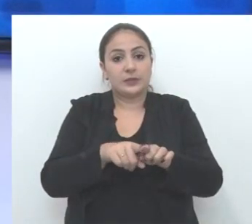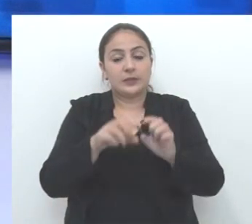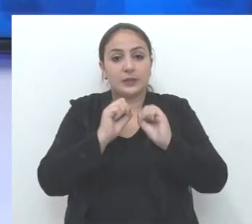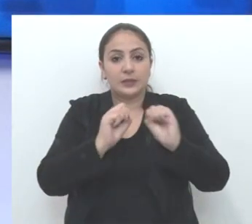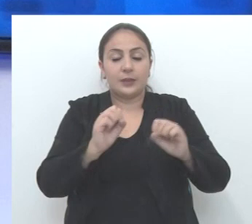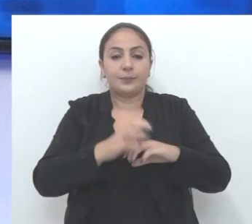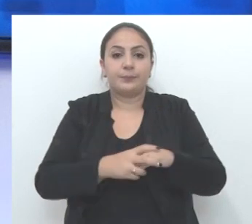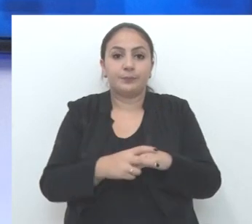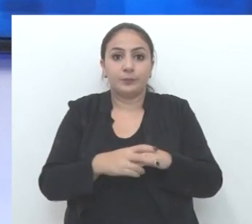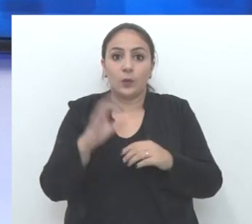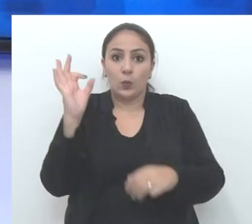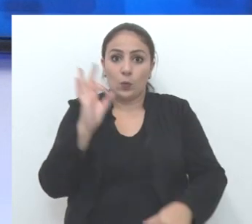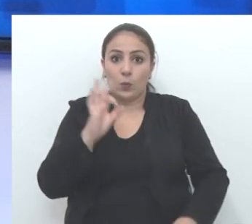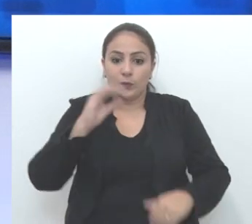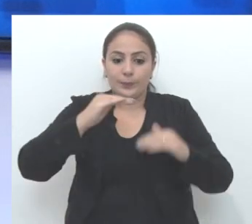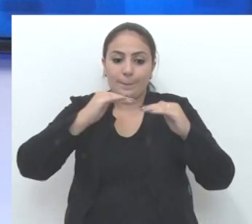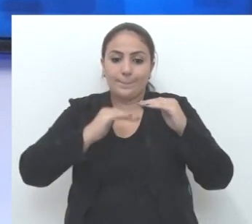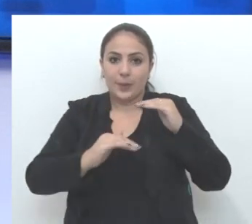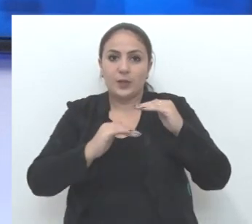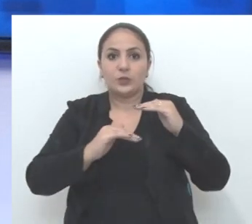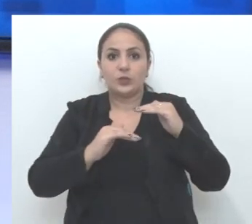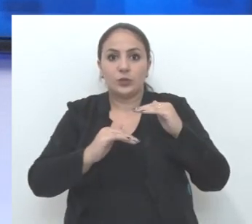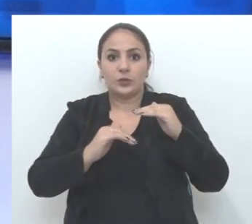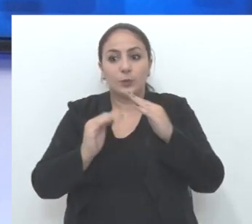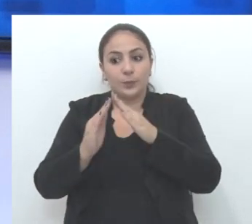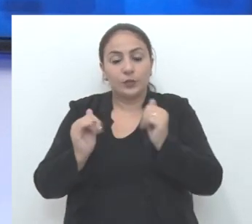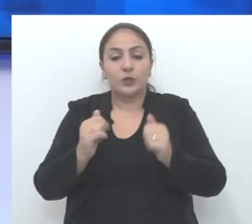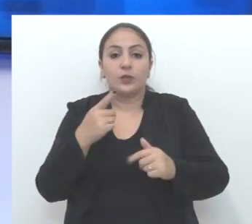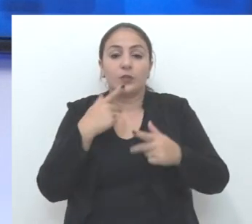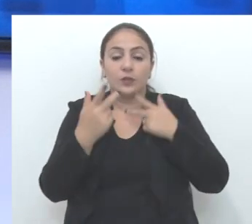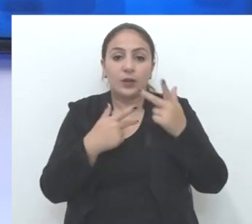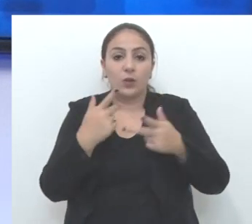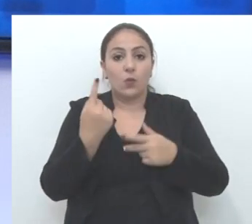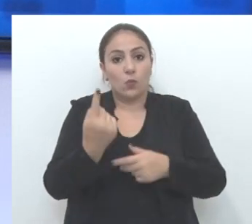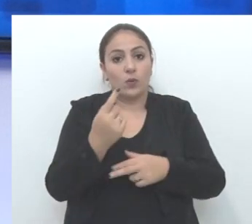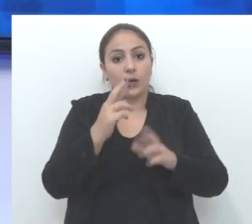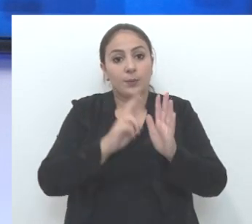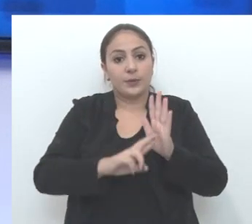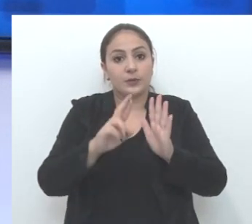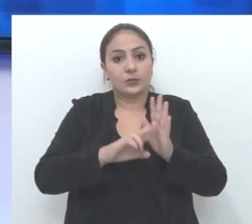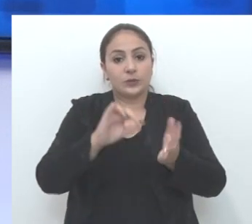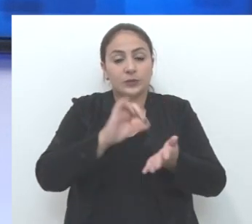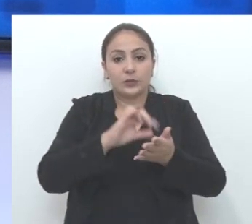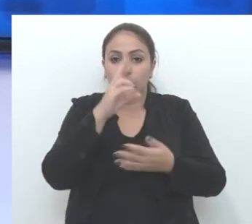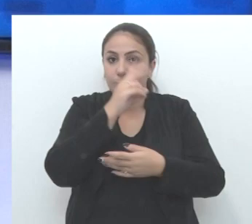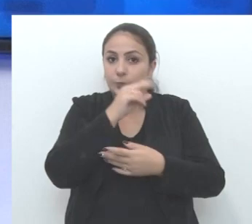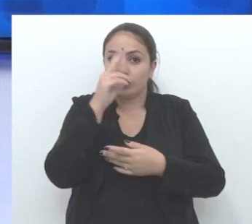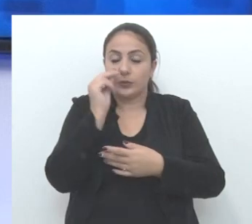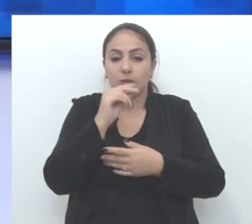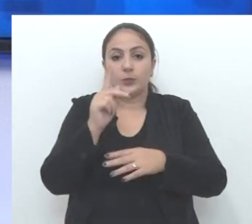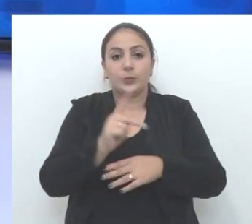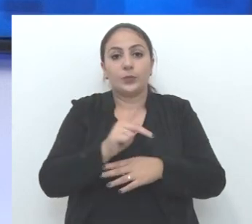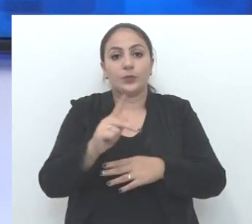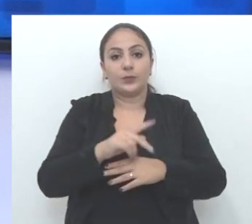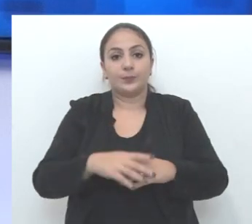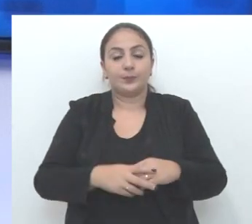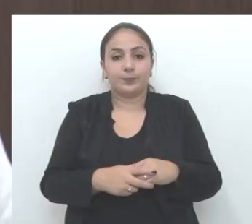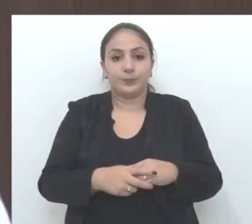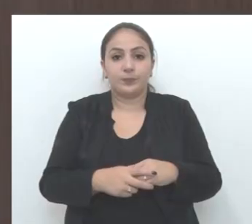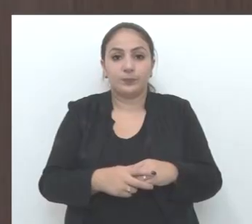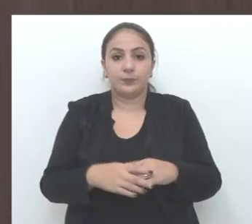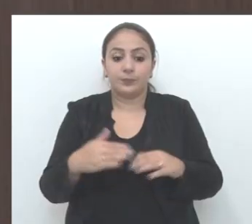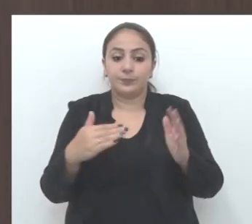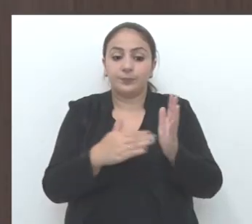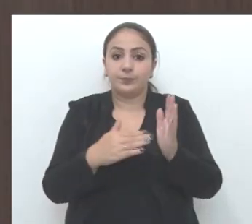abaixo do que os servidores tinham solicitado. Veja o que disse um dos representantes do centro municipal de professores.